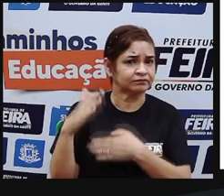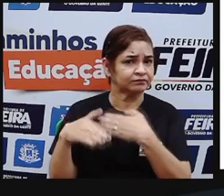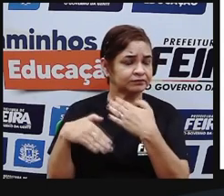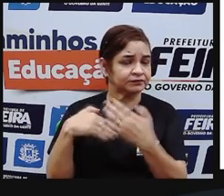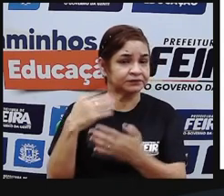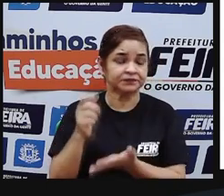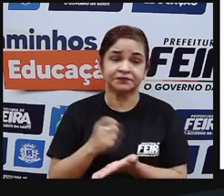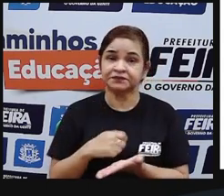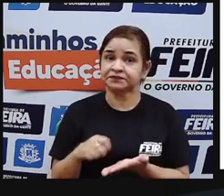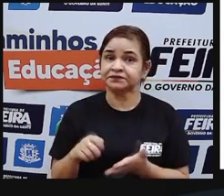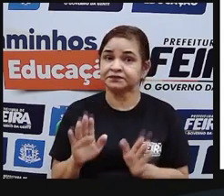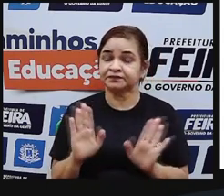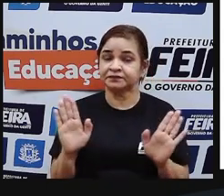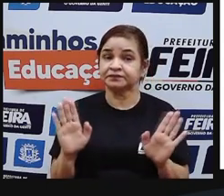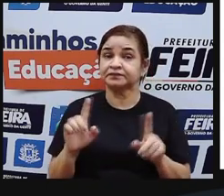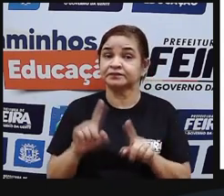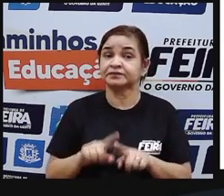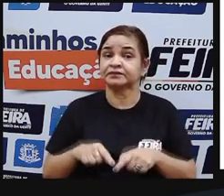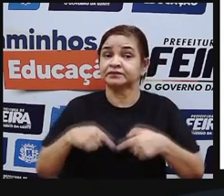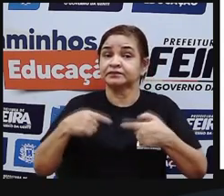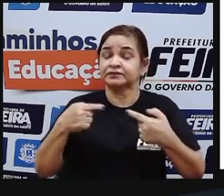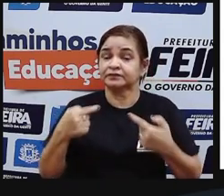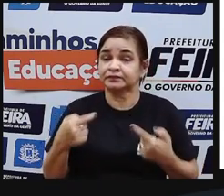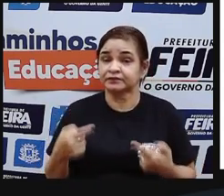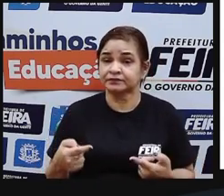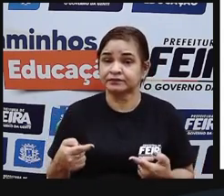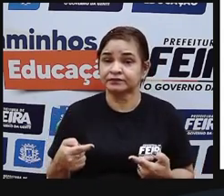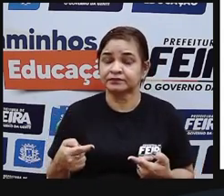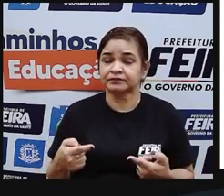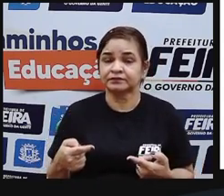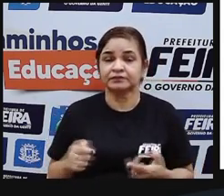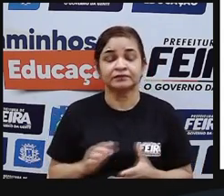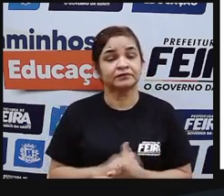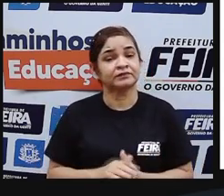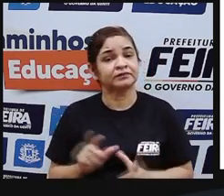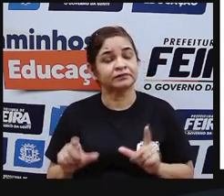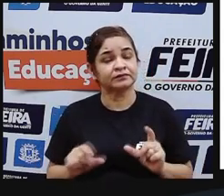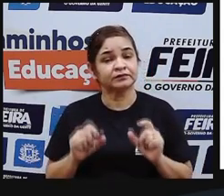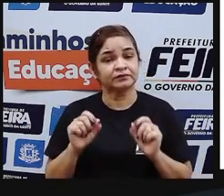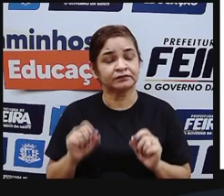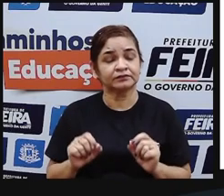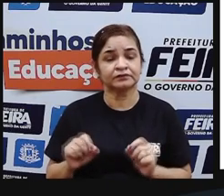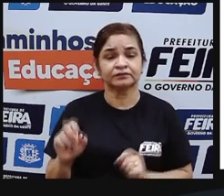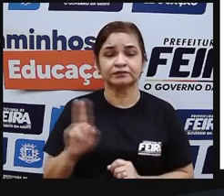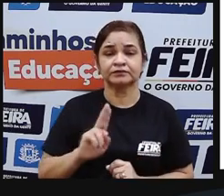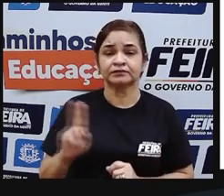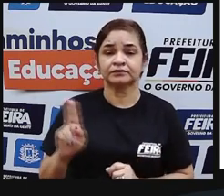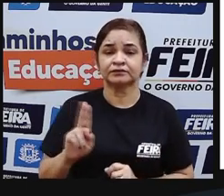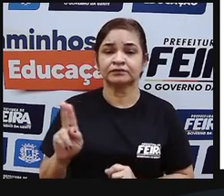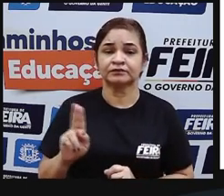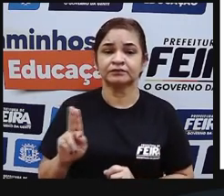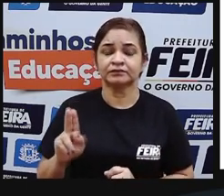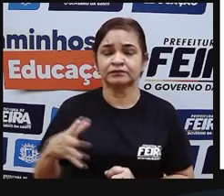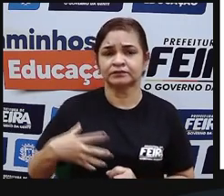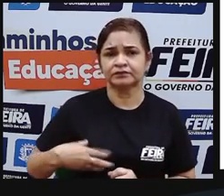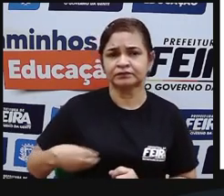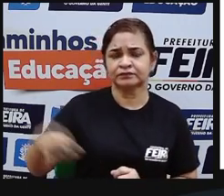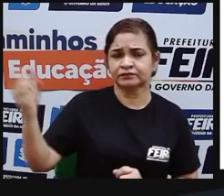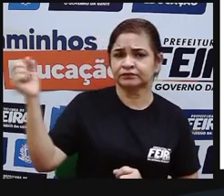escrita mas criaram um vasto estado teocrático e eram chamados de filhos do sol